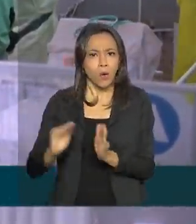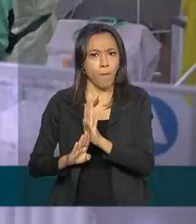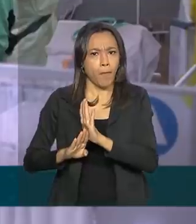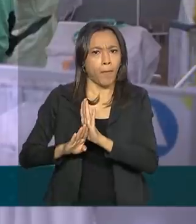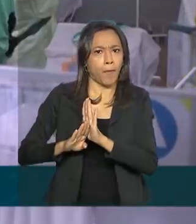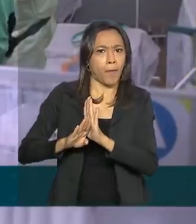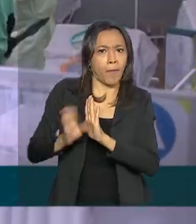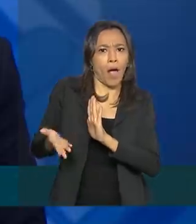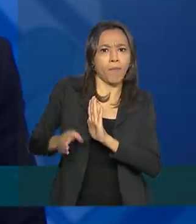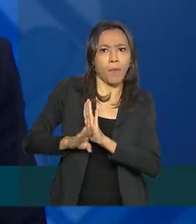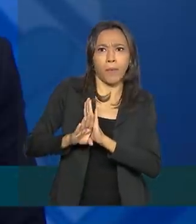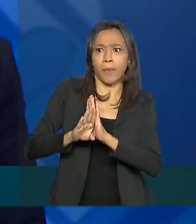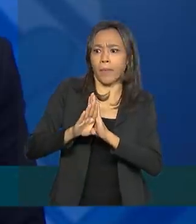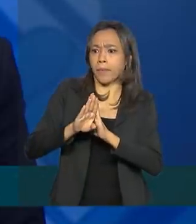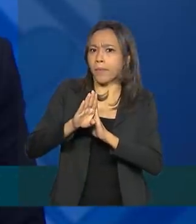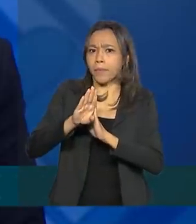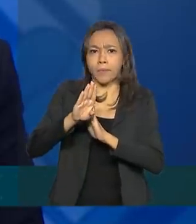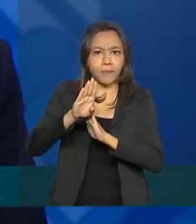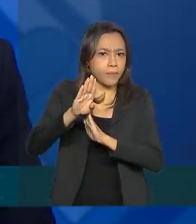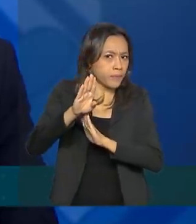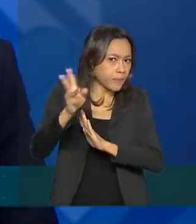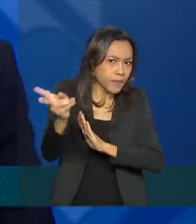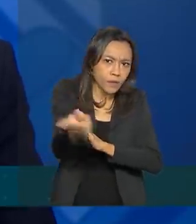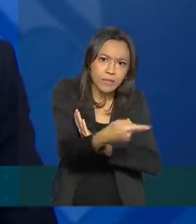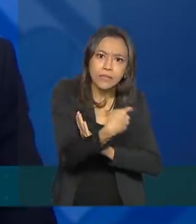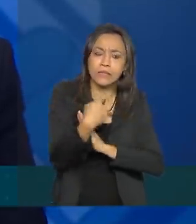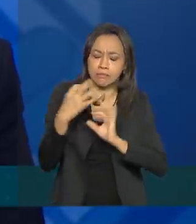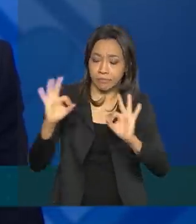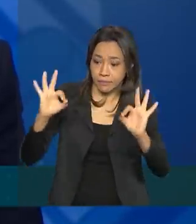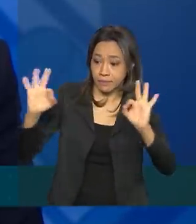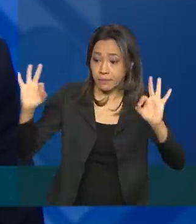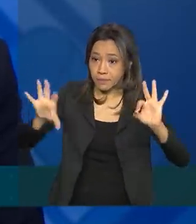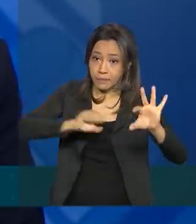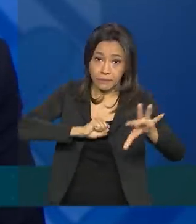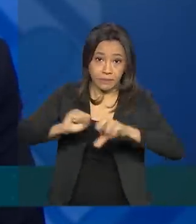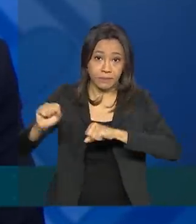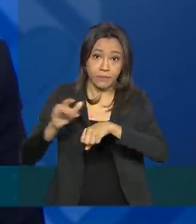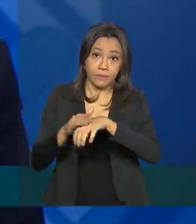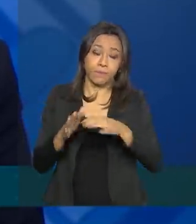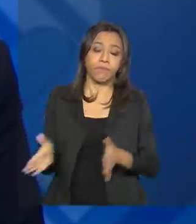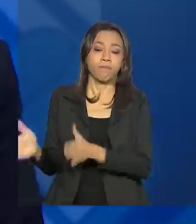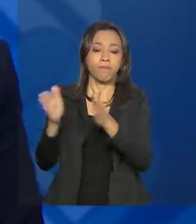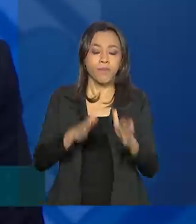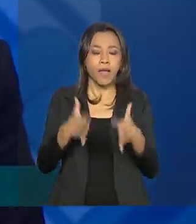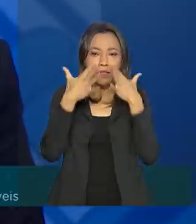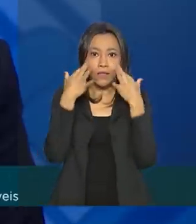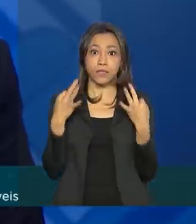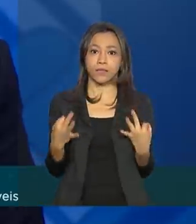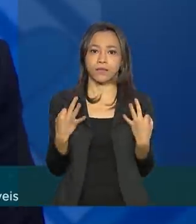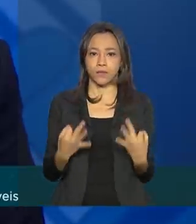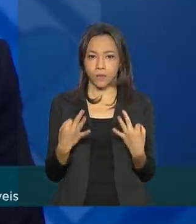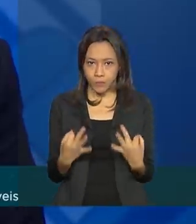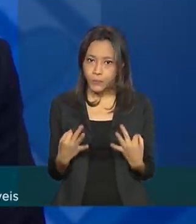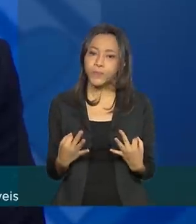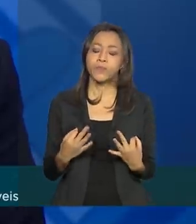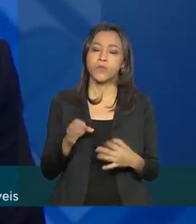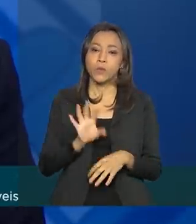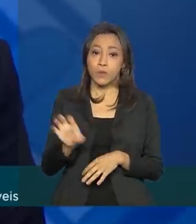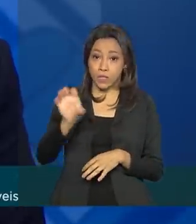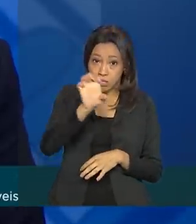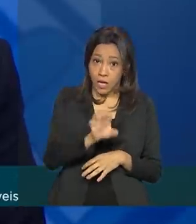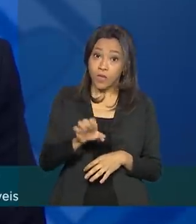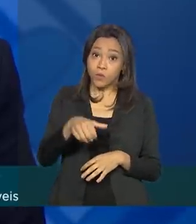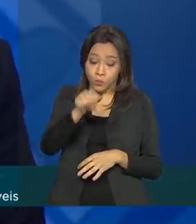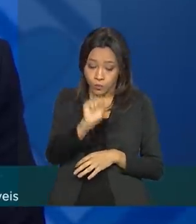mais acelerado do número de casos confirmados. É importante chamar bastante atenção para os estados da região sul e